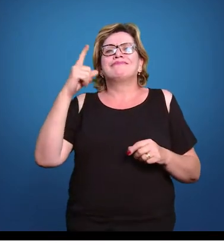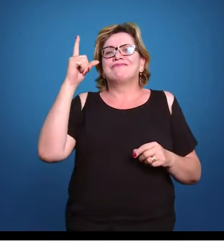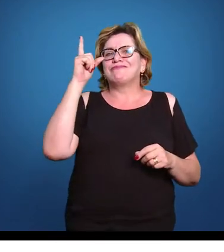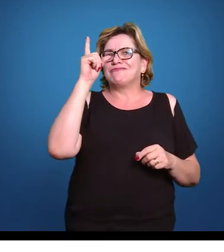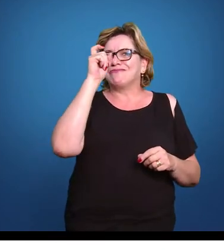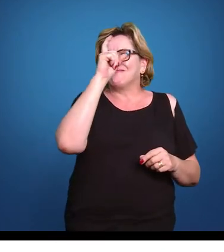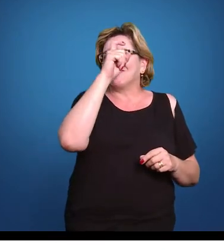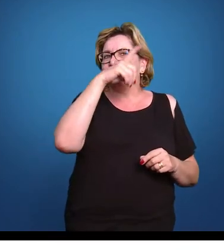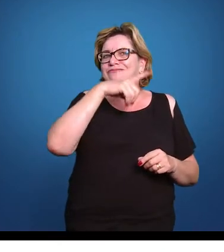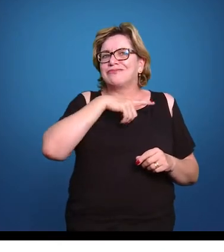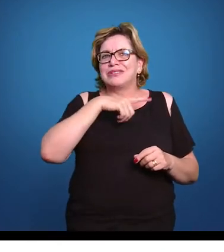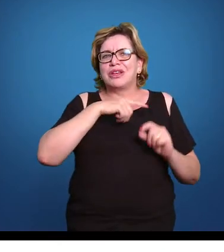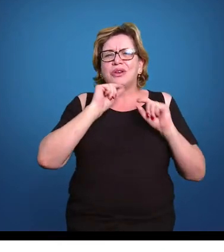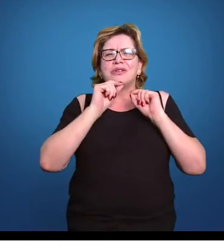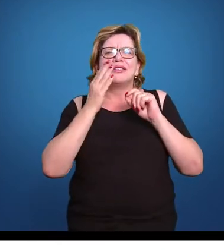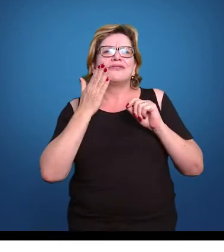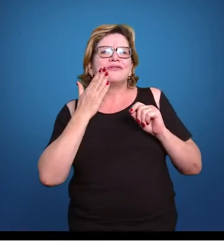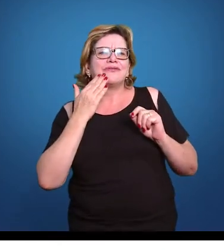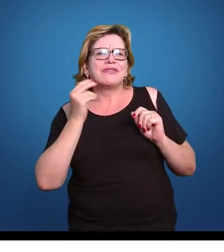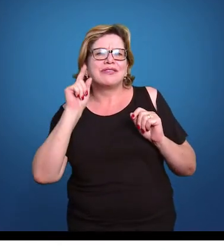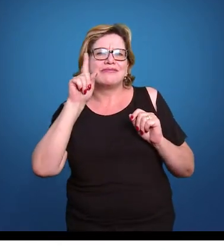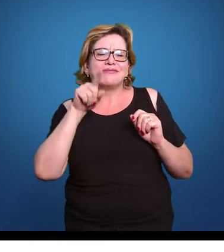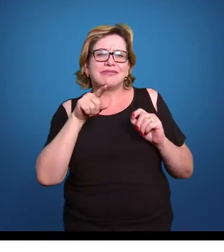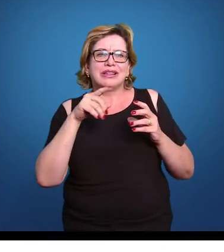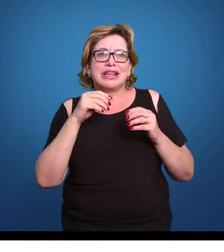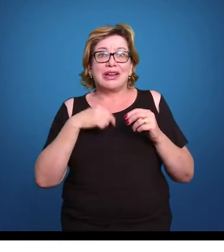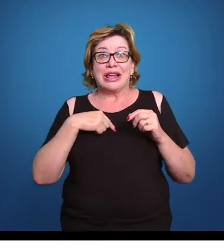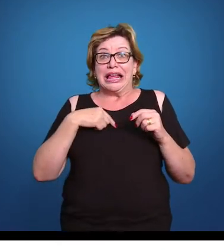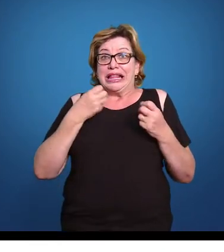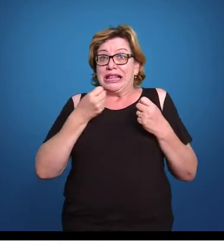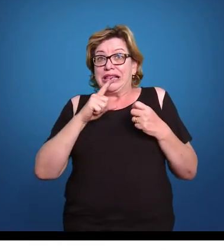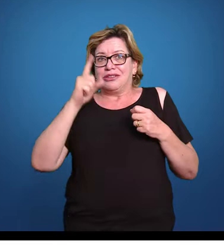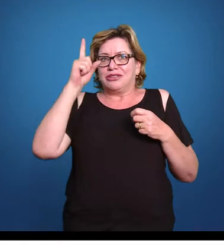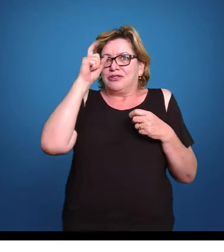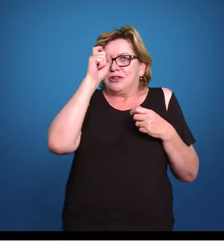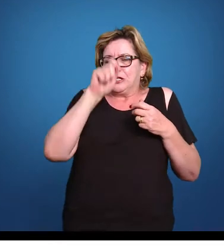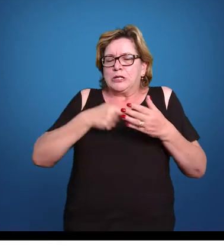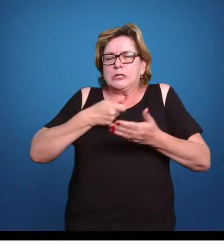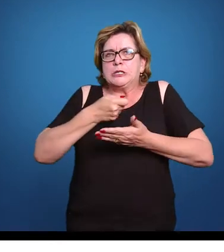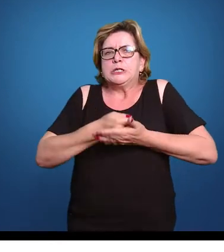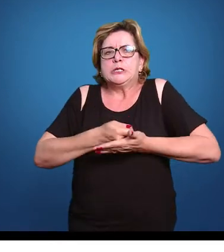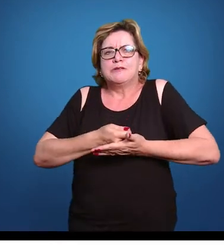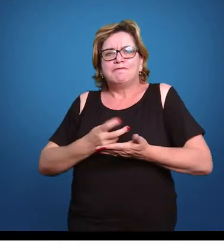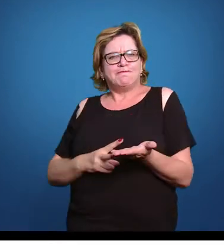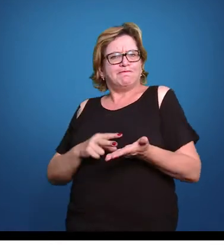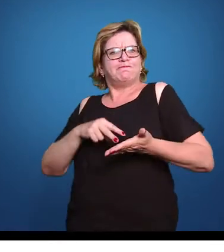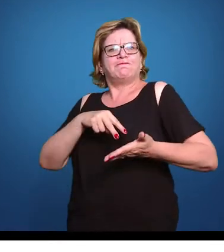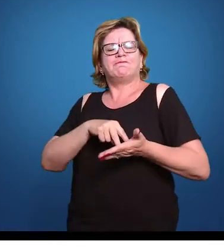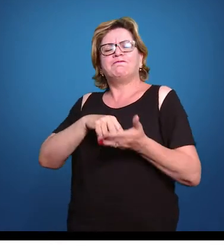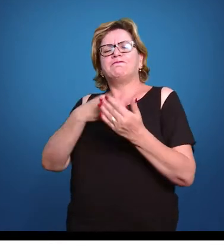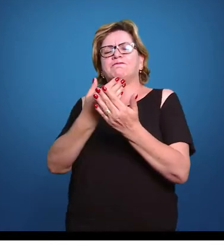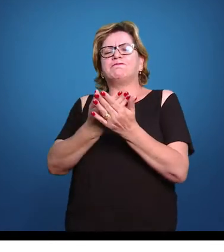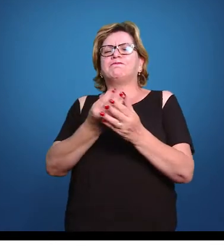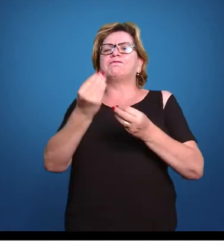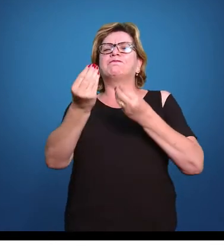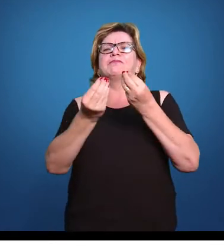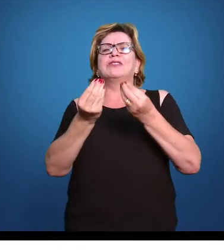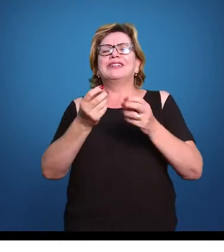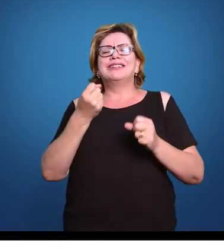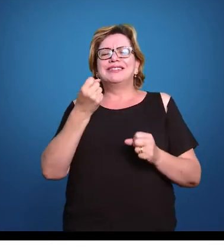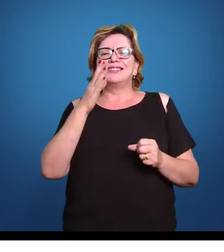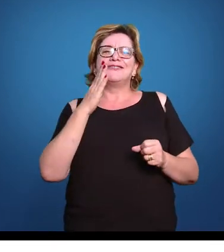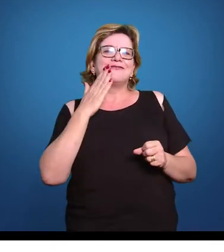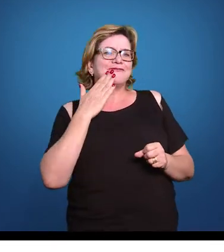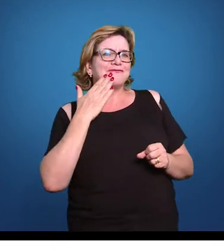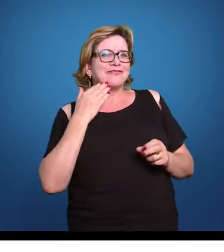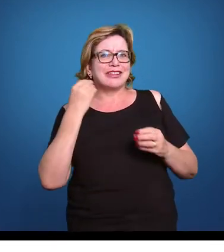temos facilidades. Onde nós temos dificuldades, nós temos que trabalhar com mais afinco. Onde nós temos facilidades, nós